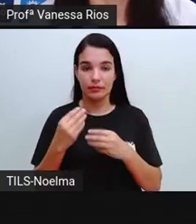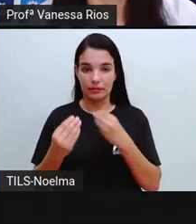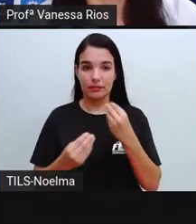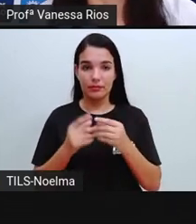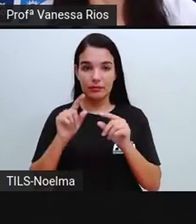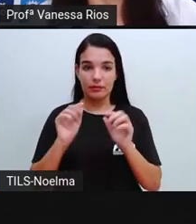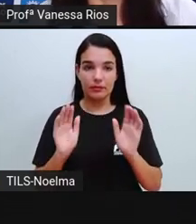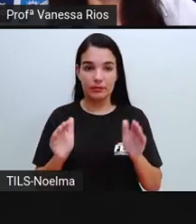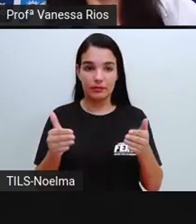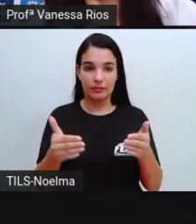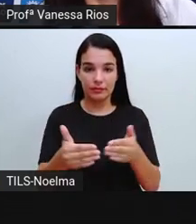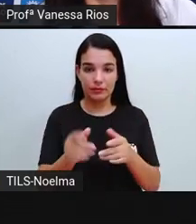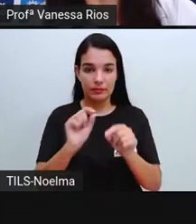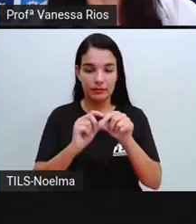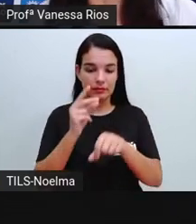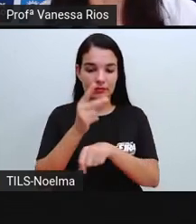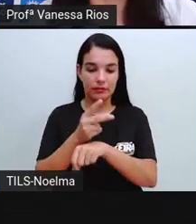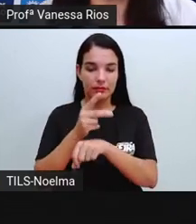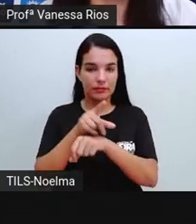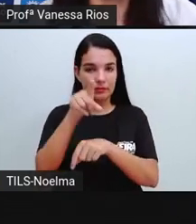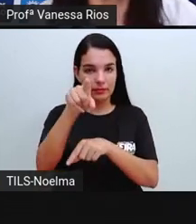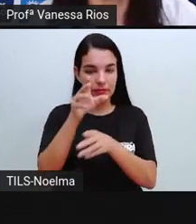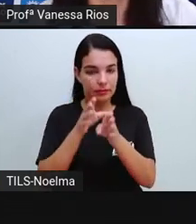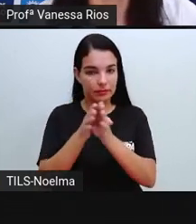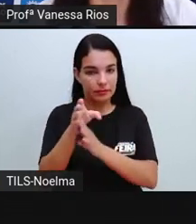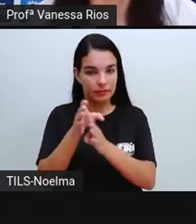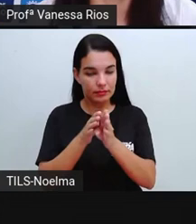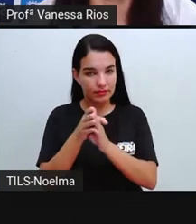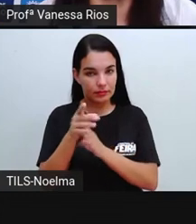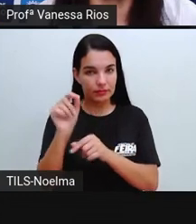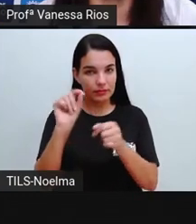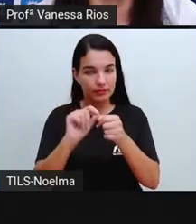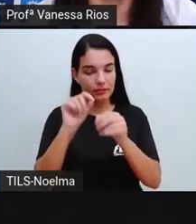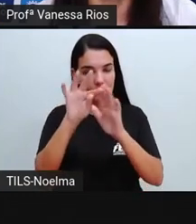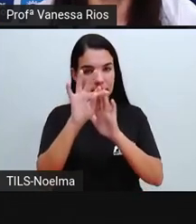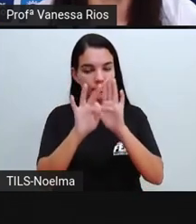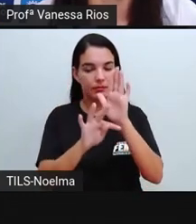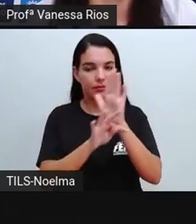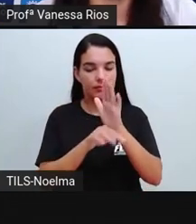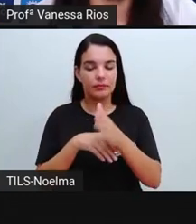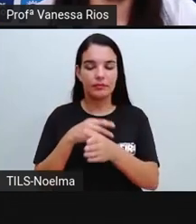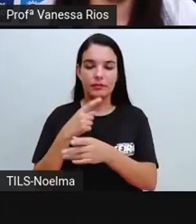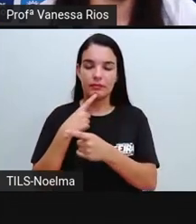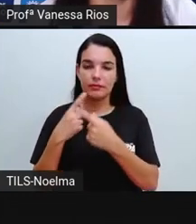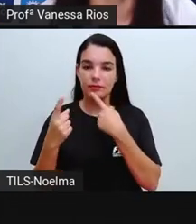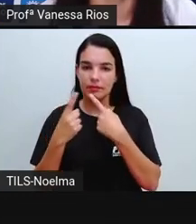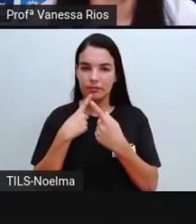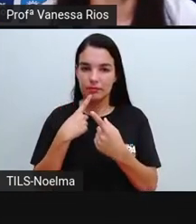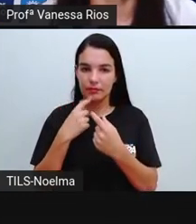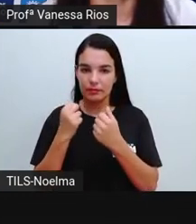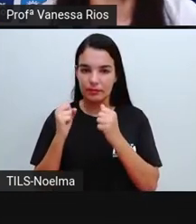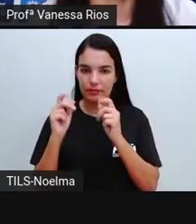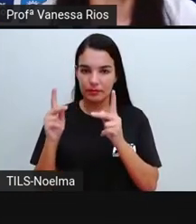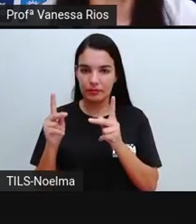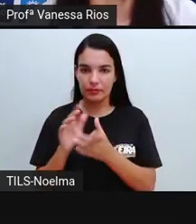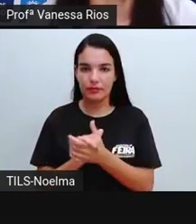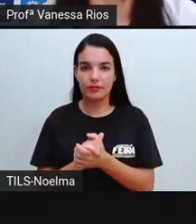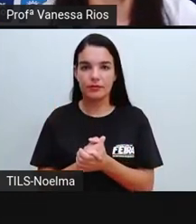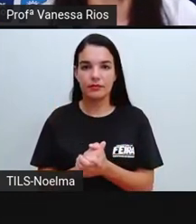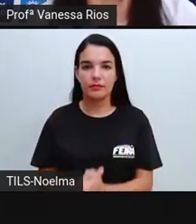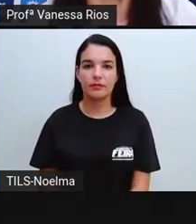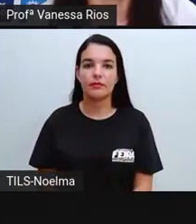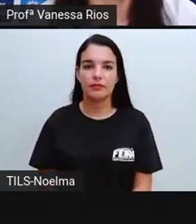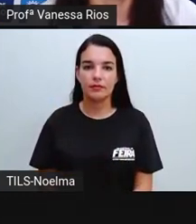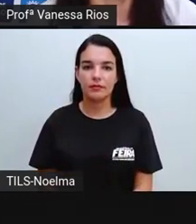objetivo desta videoaula é orientar sobre a produção de uma entrevista. E aí, olhem